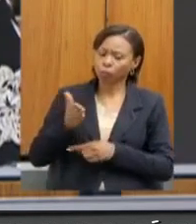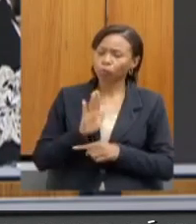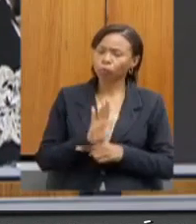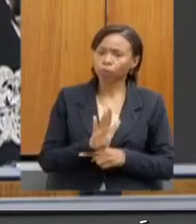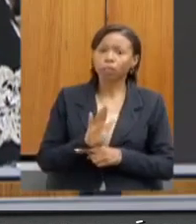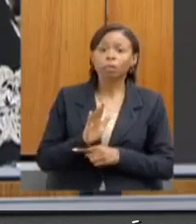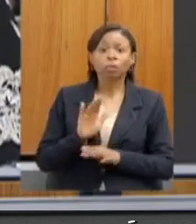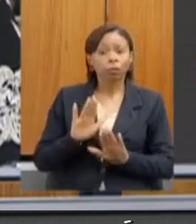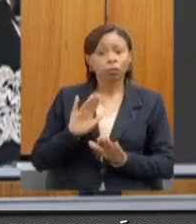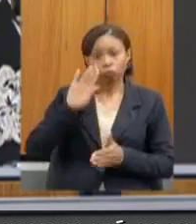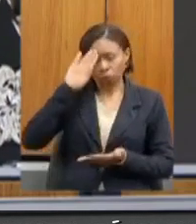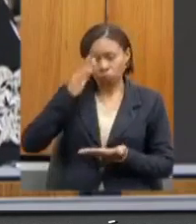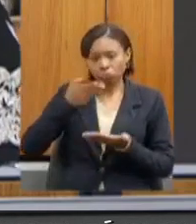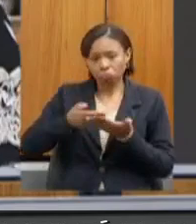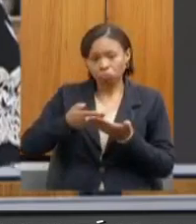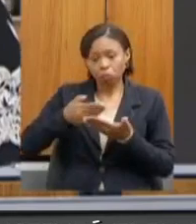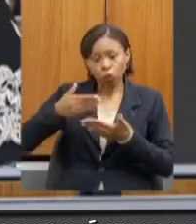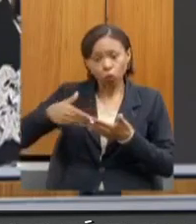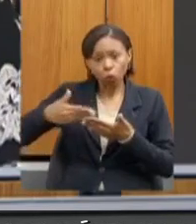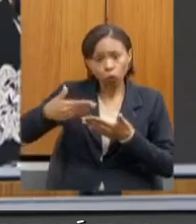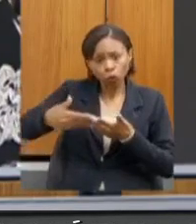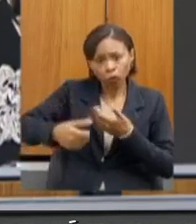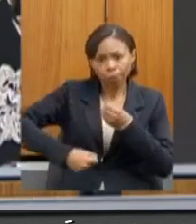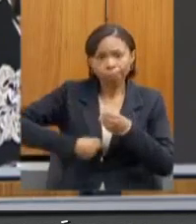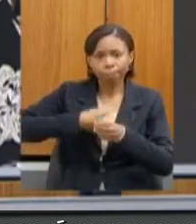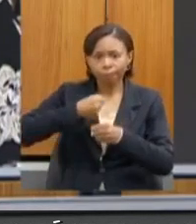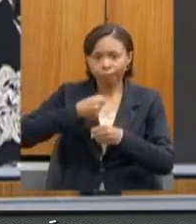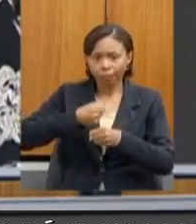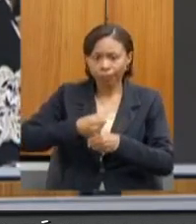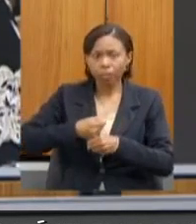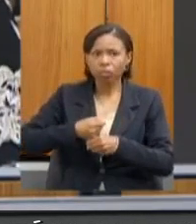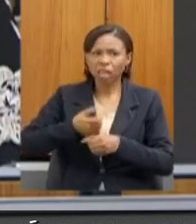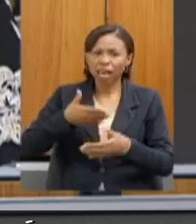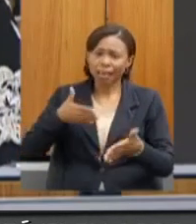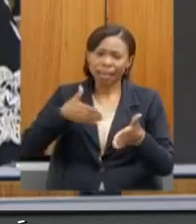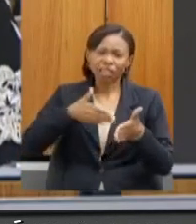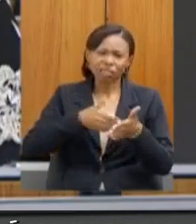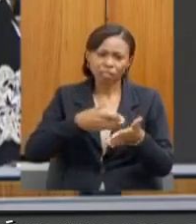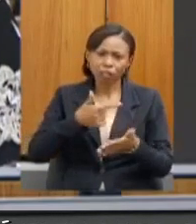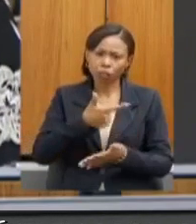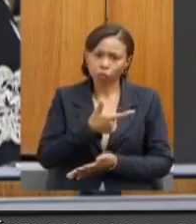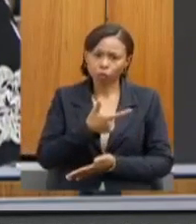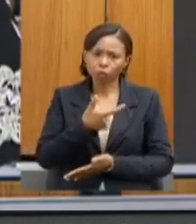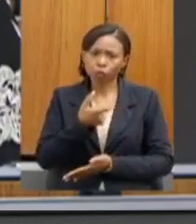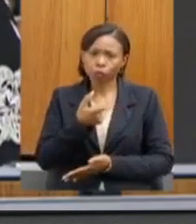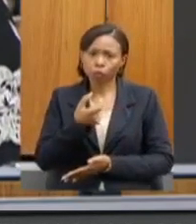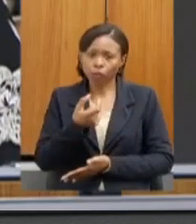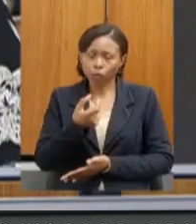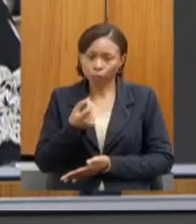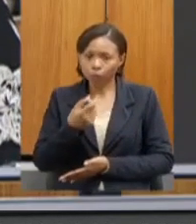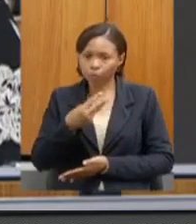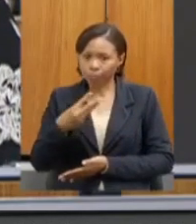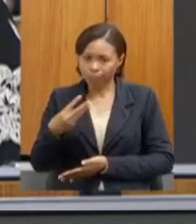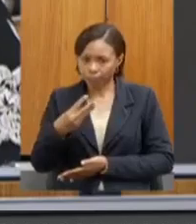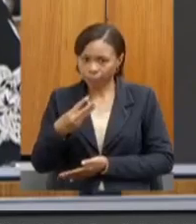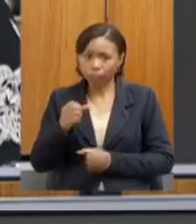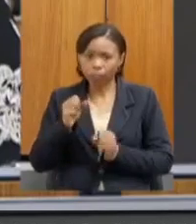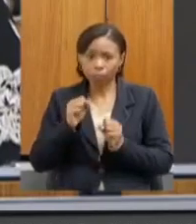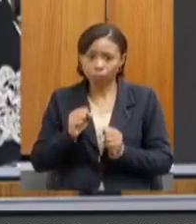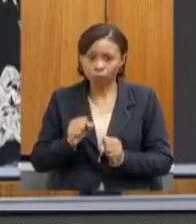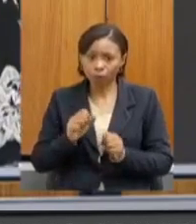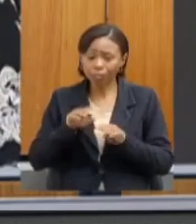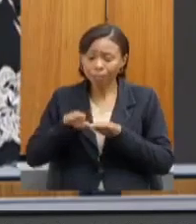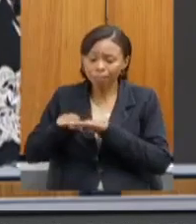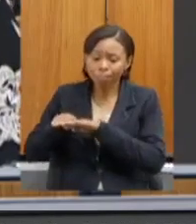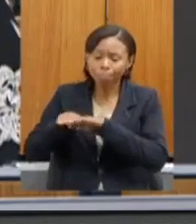próximos anos, o Marco já nos dá o nosso limite de 2033, que a gente possa universalizar o saneamento